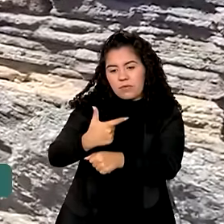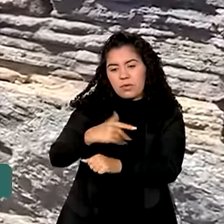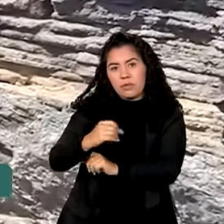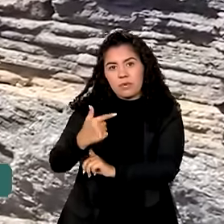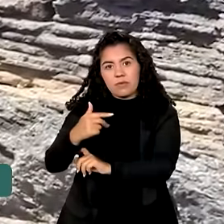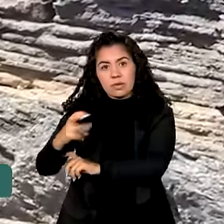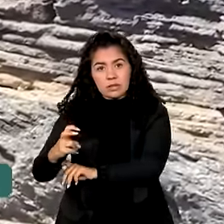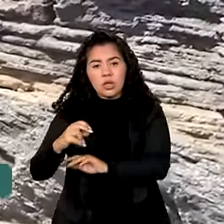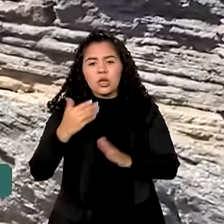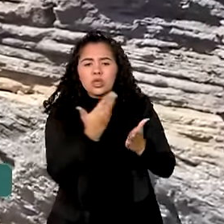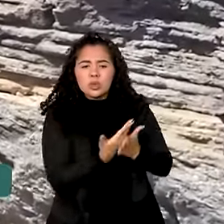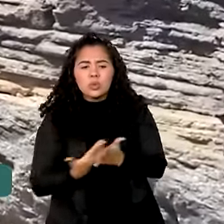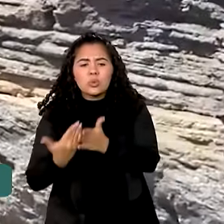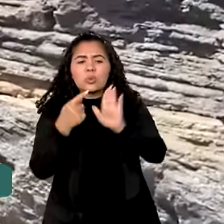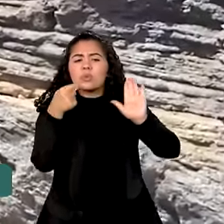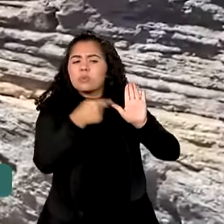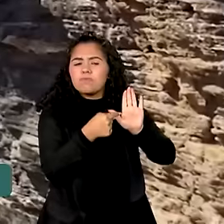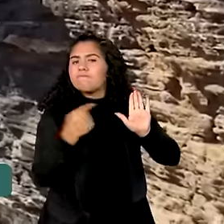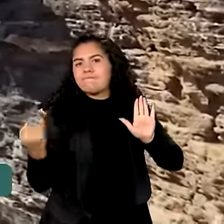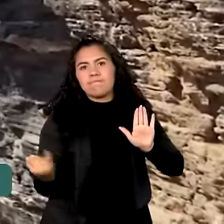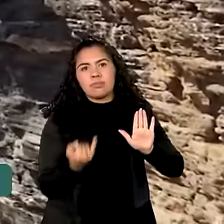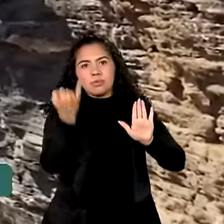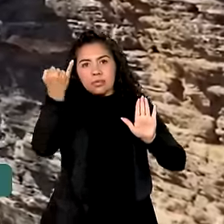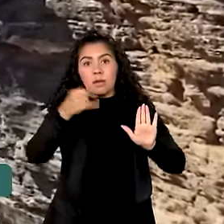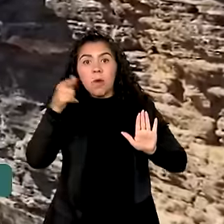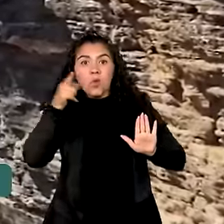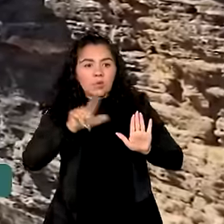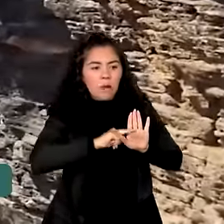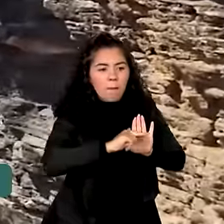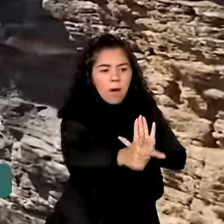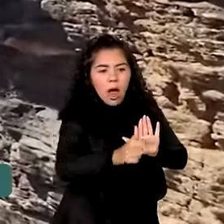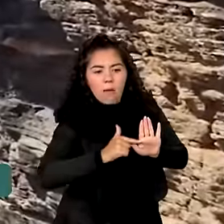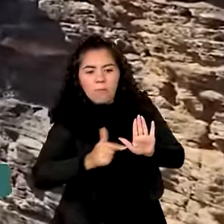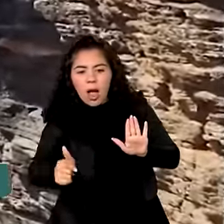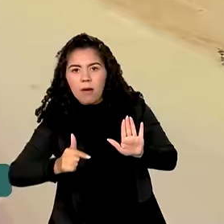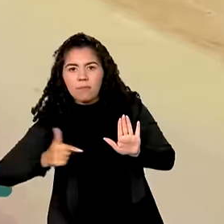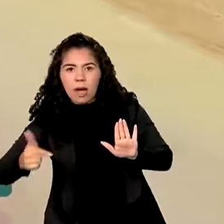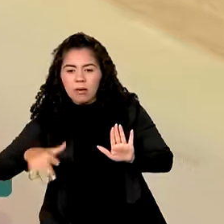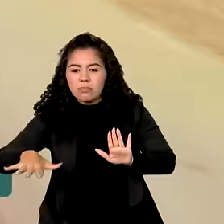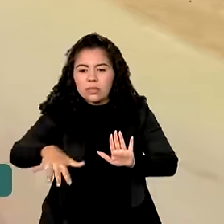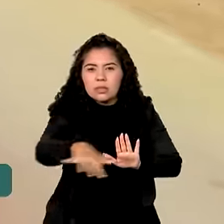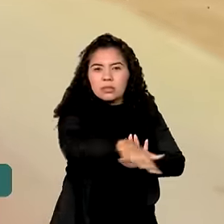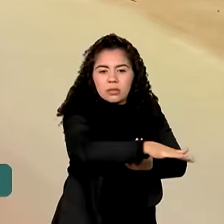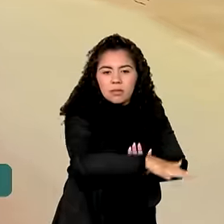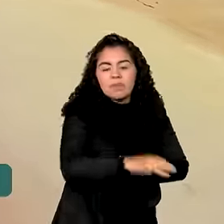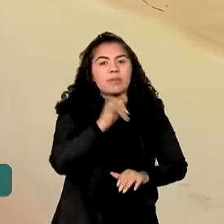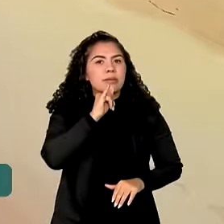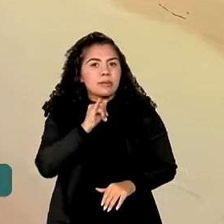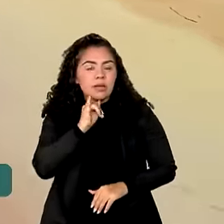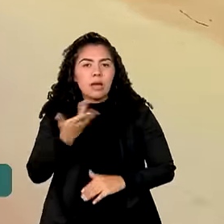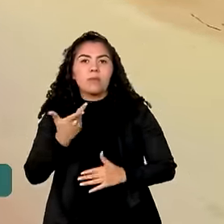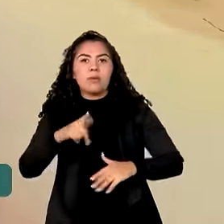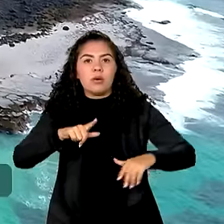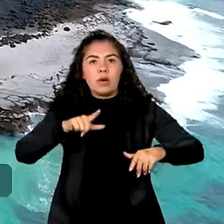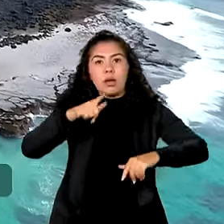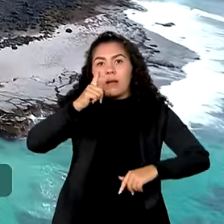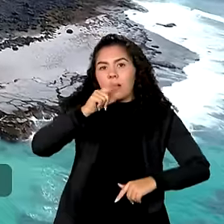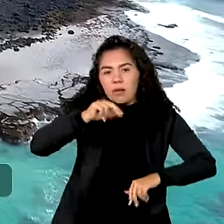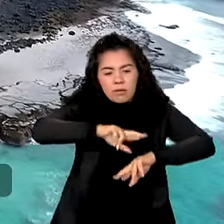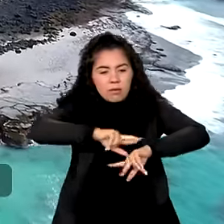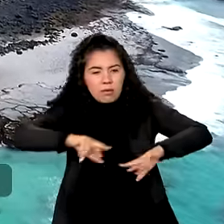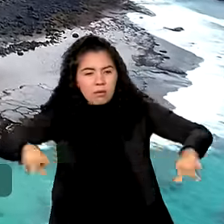tipo de estudo é fundamental para que outras atividades possam ser planejadas, como a gestão dos recursos hídricos,